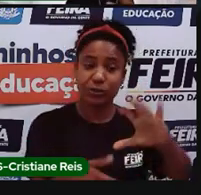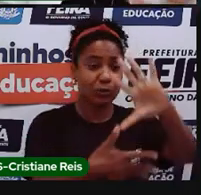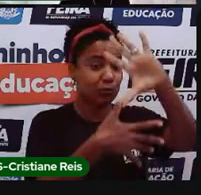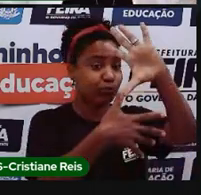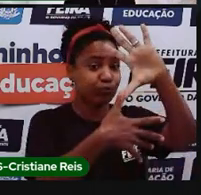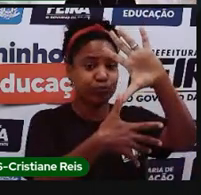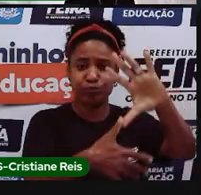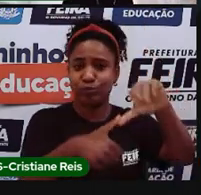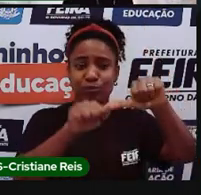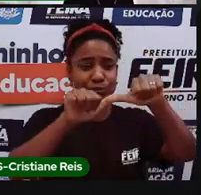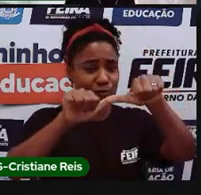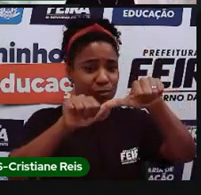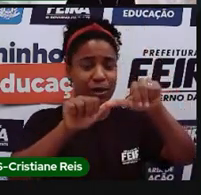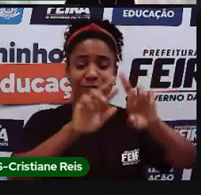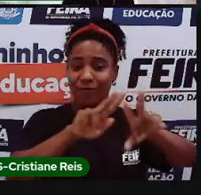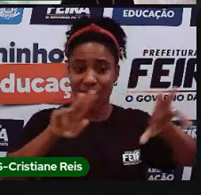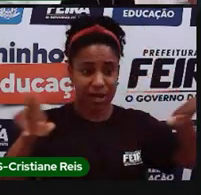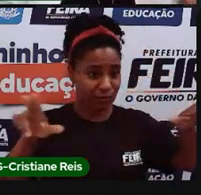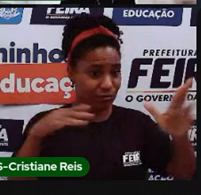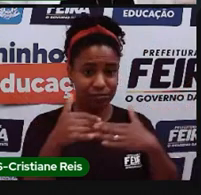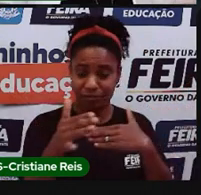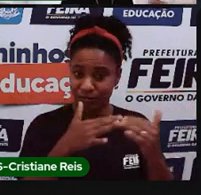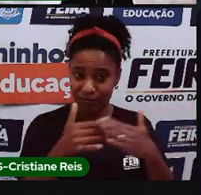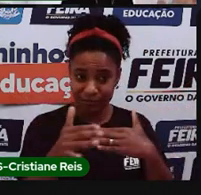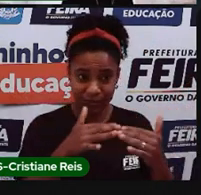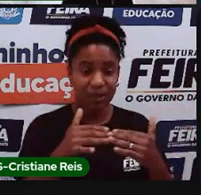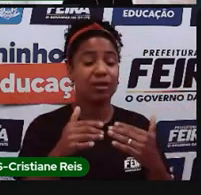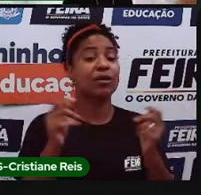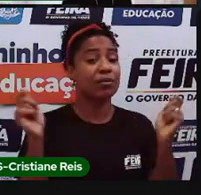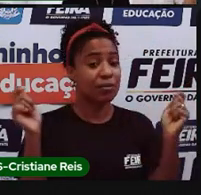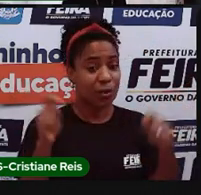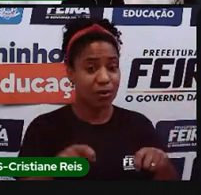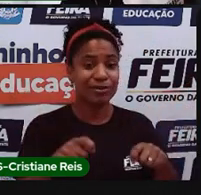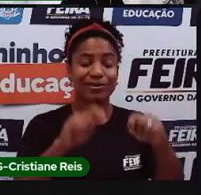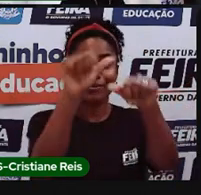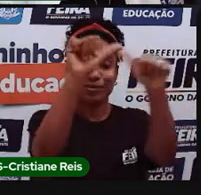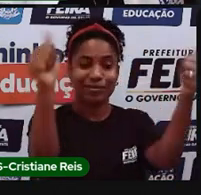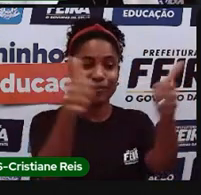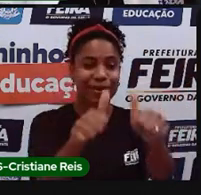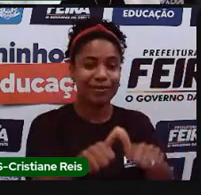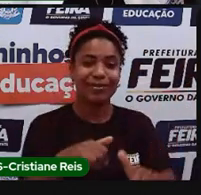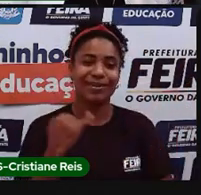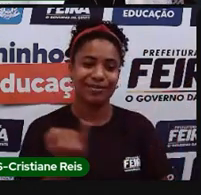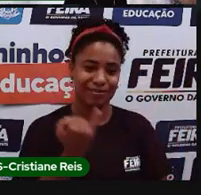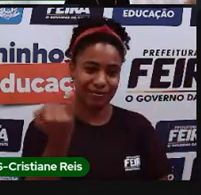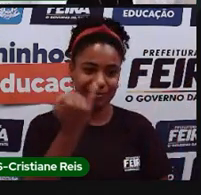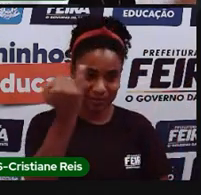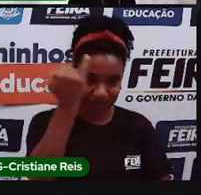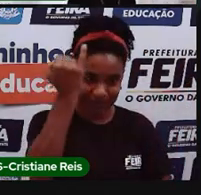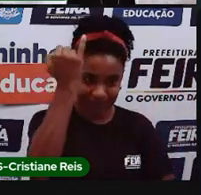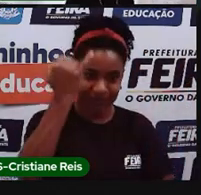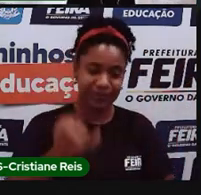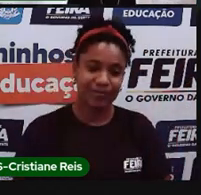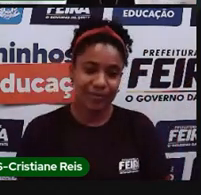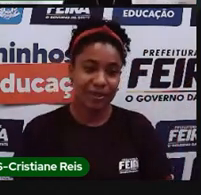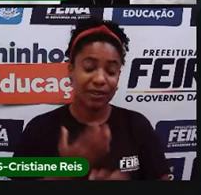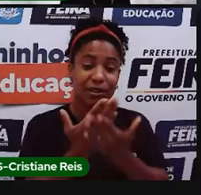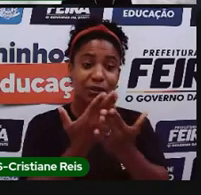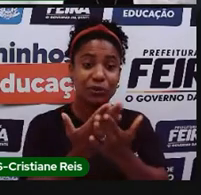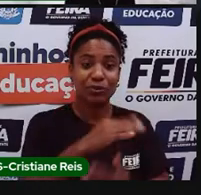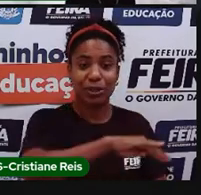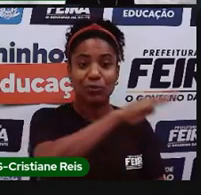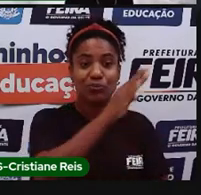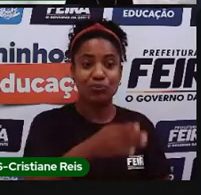planeta, não importa o recorte que vai dar, mas é um mapa muito utilizado, que são os mapas que estudam relevo.